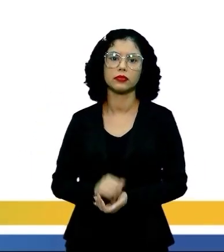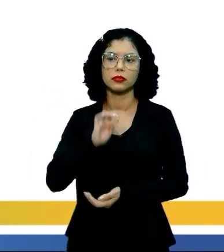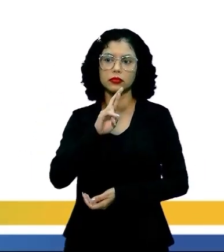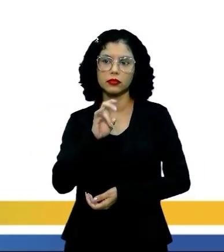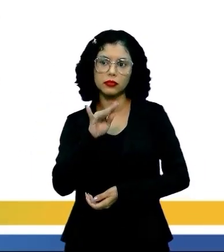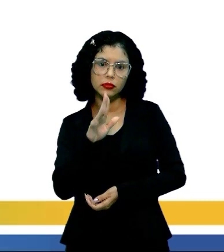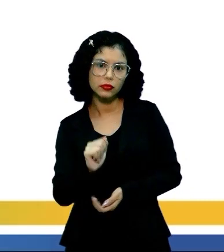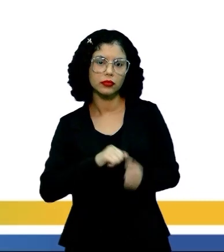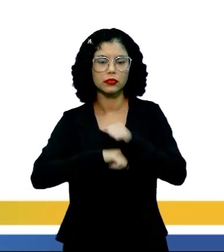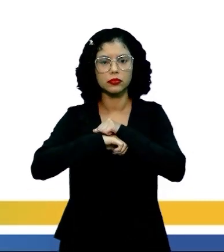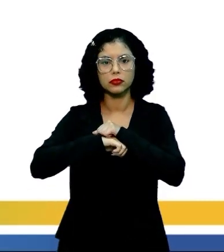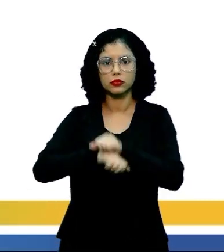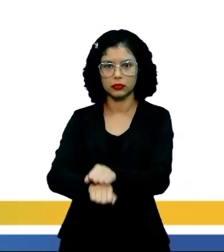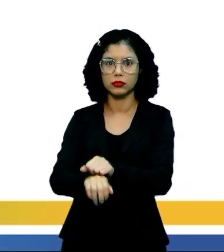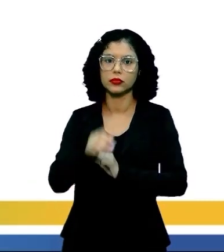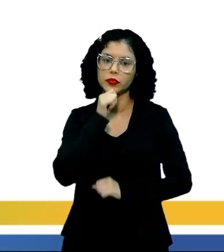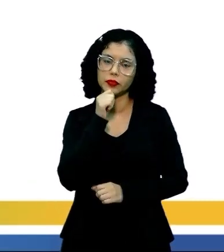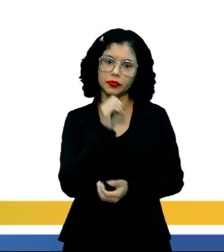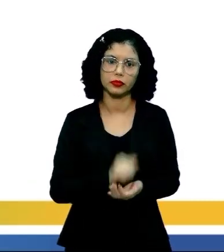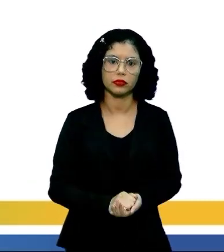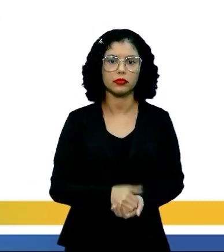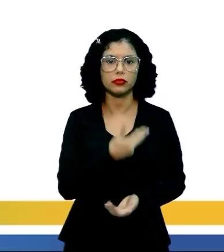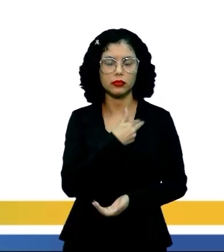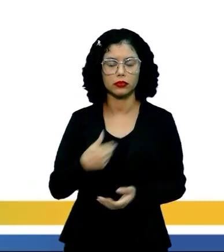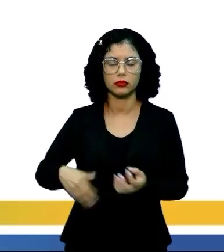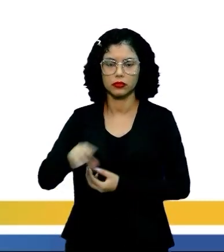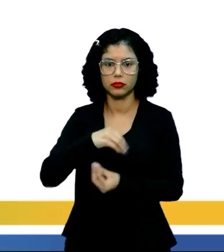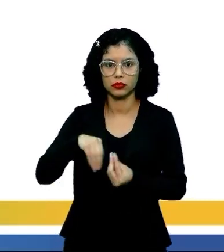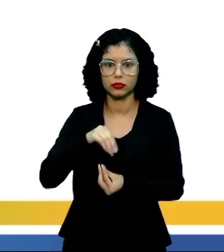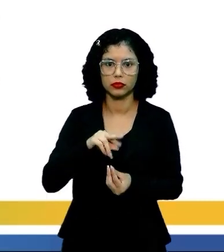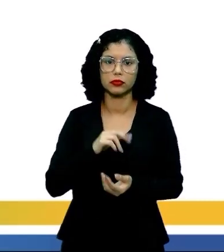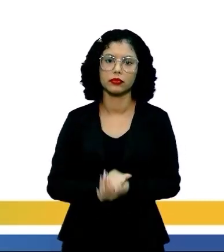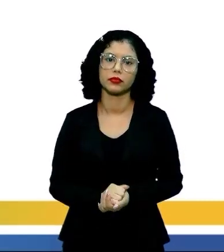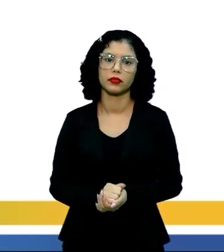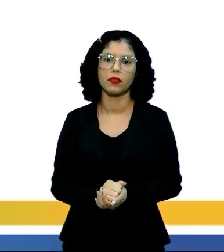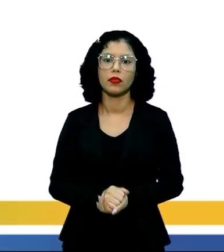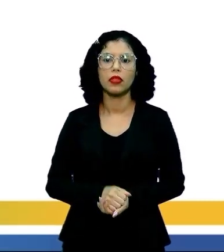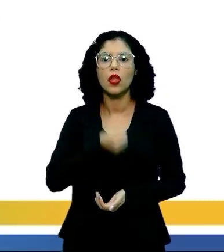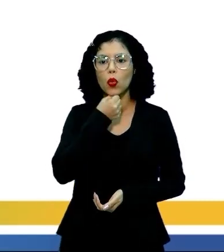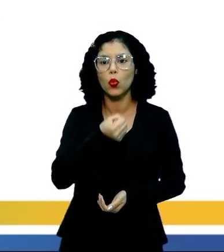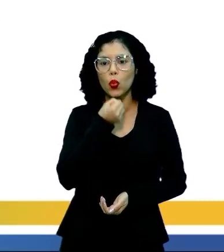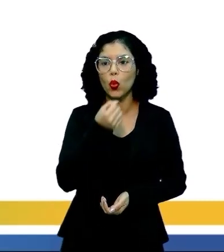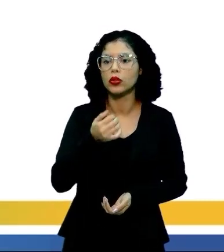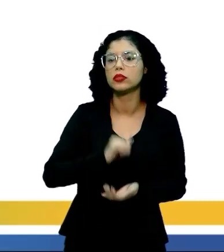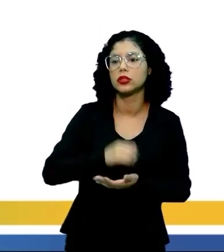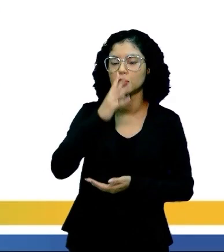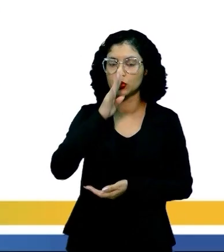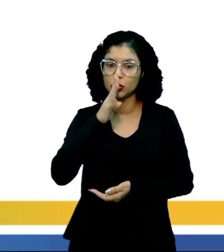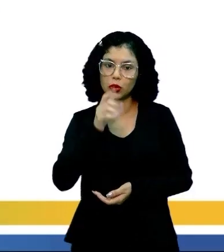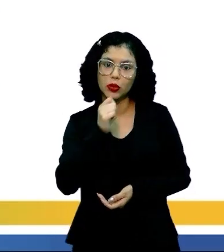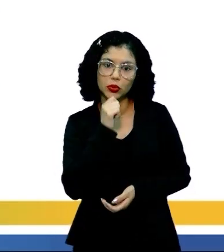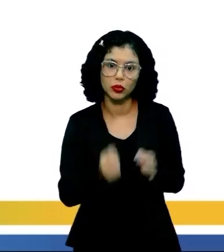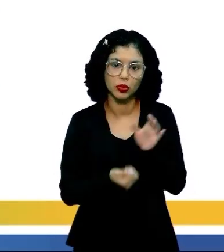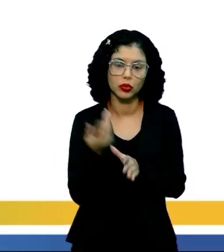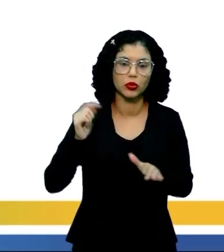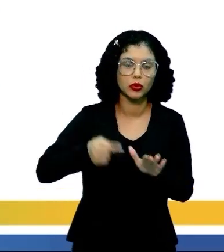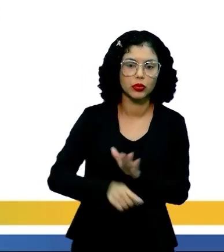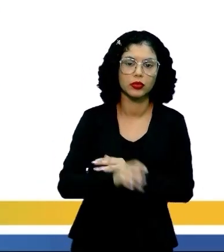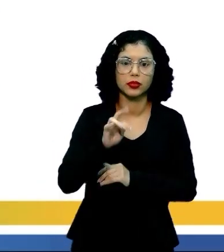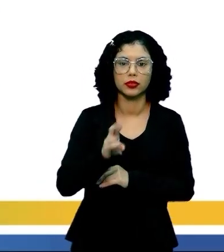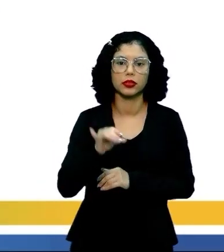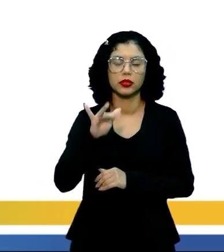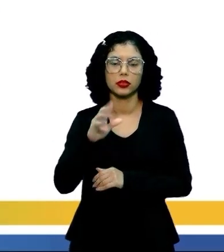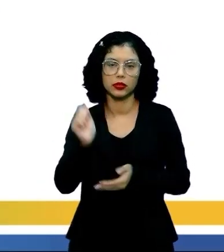a racista república velha. Seus romances são uma mistura de ficção, documentário e crítica, além de profundamente